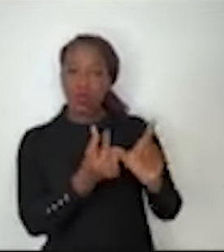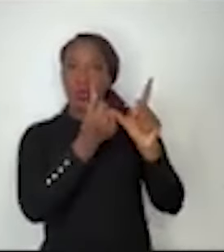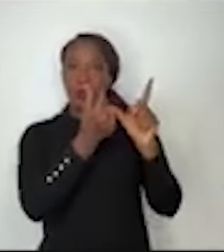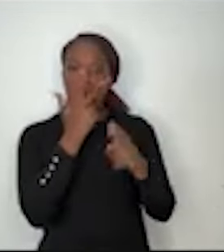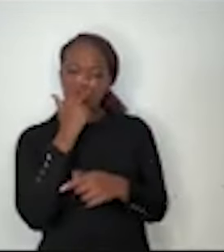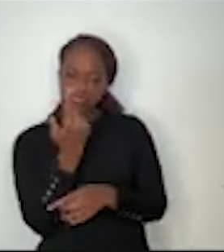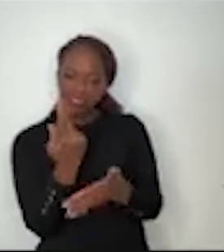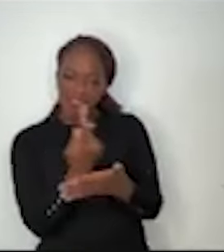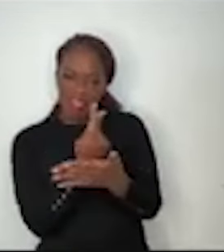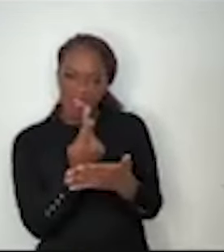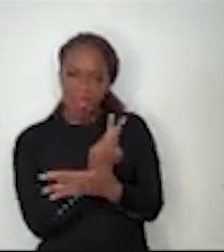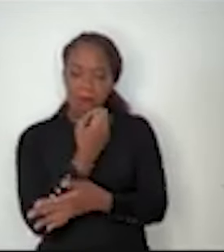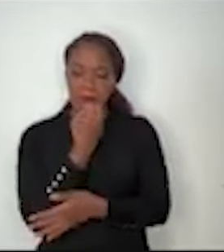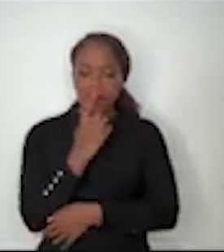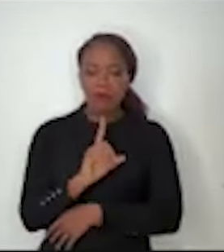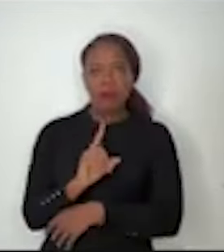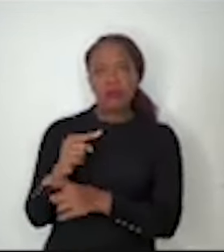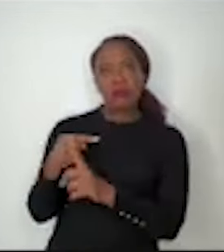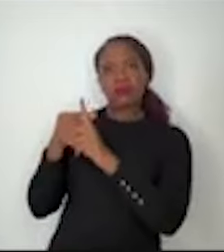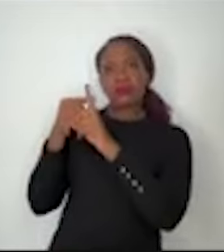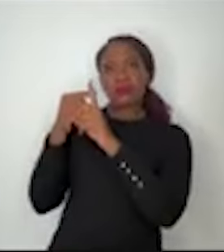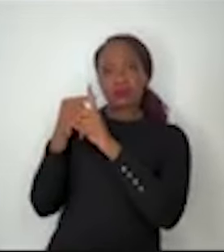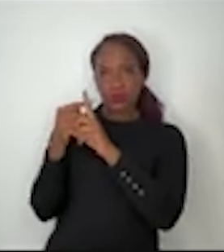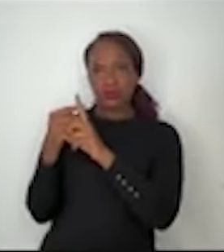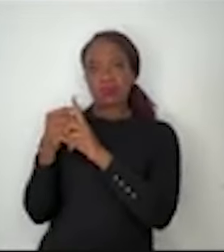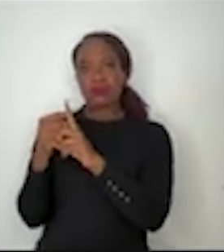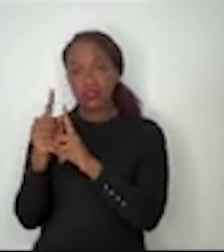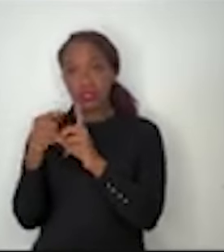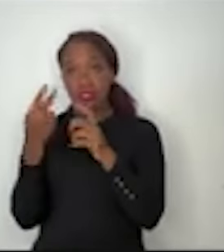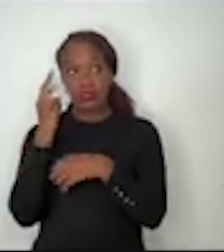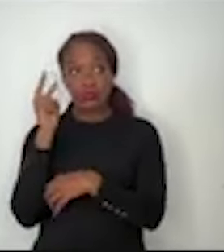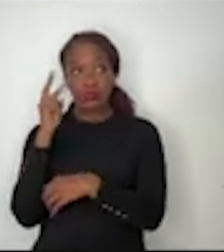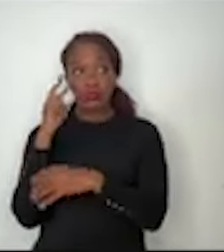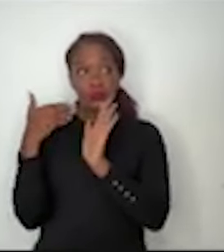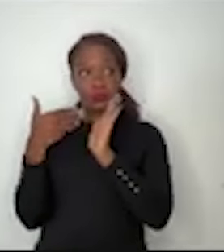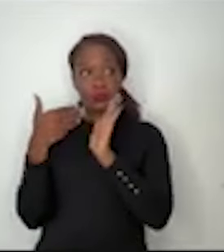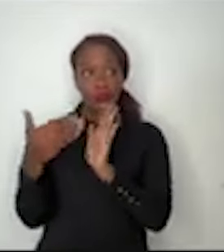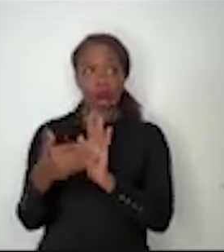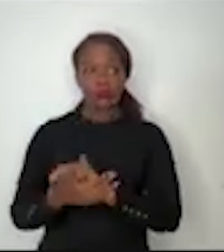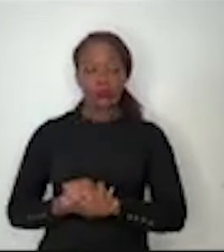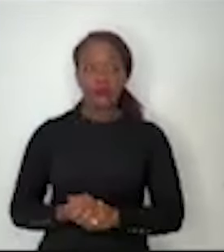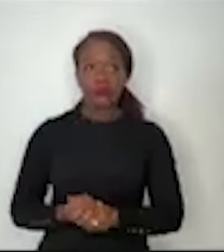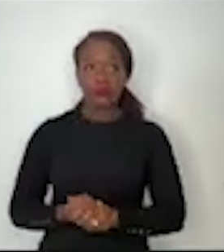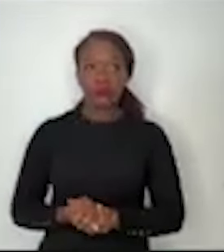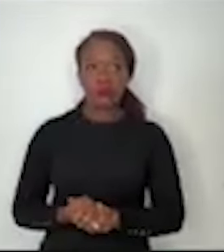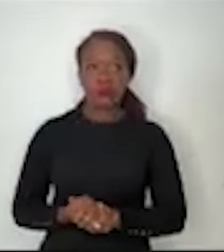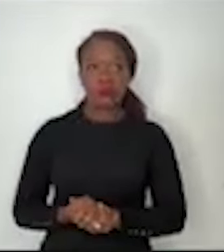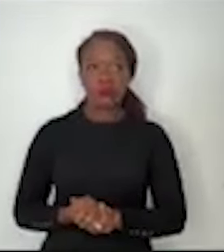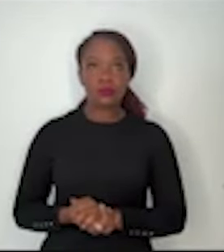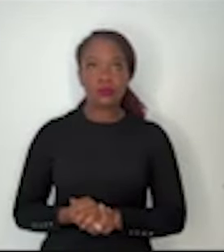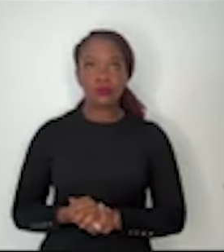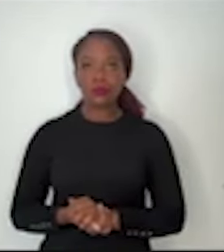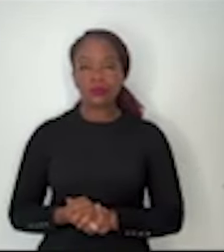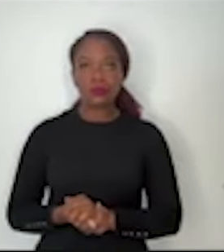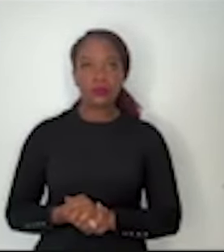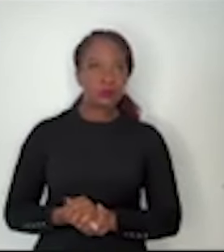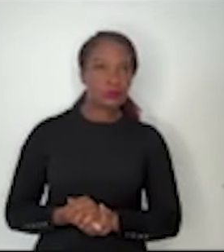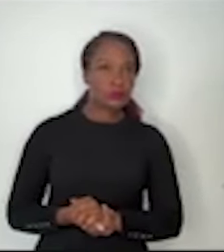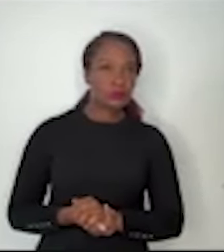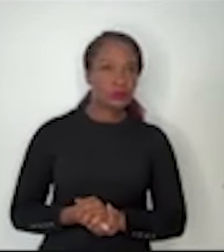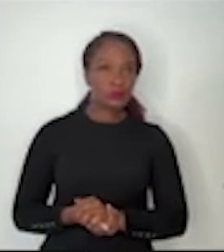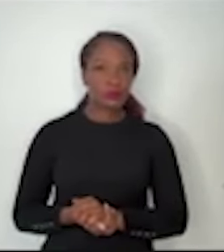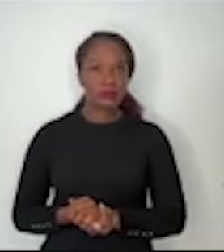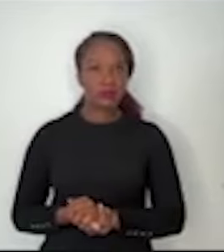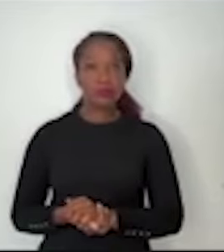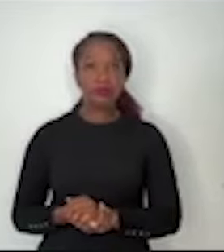não uma coisa positiva, porque a história demonstrou, pelo menos nessa quadra civilizatória, que o empreendimento privado é maior